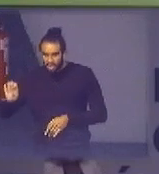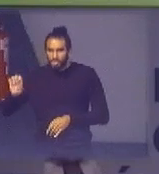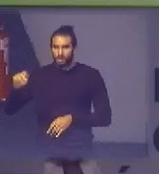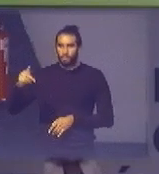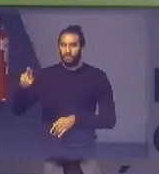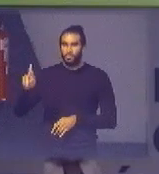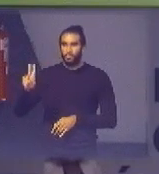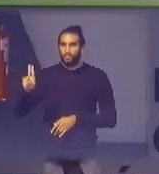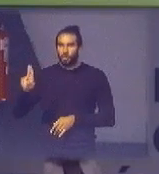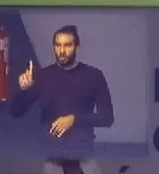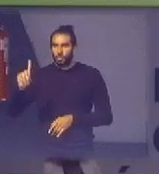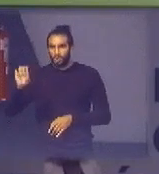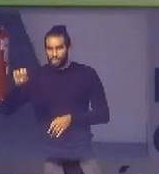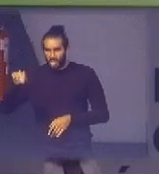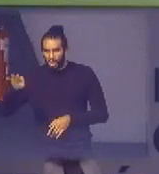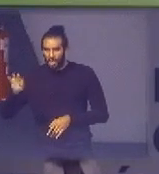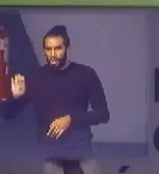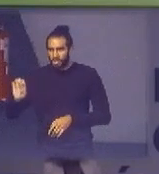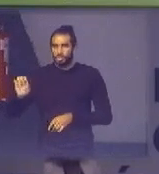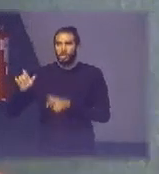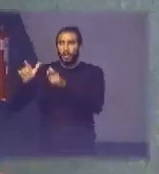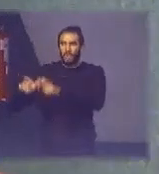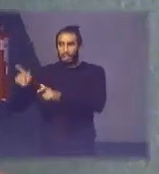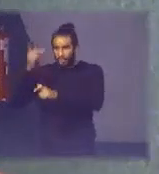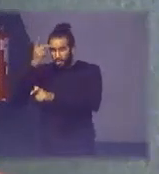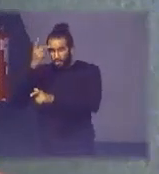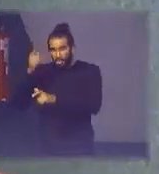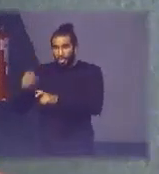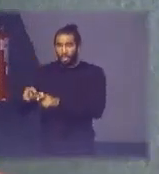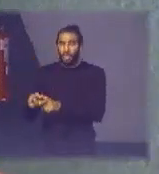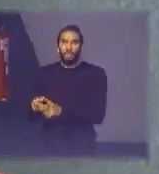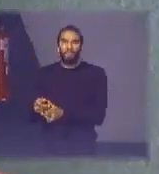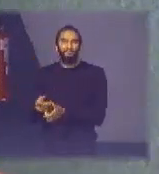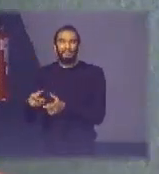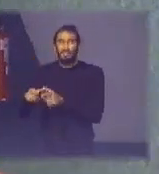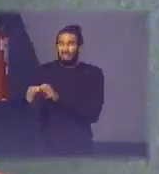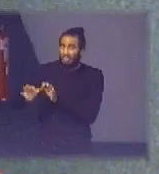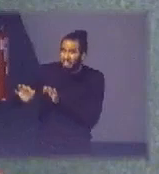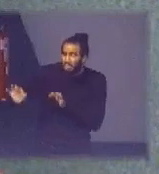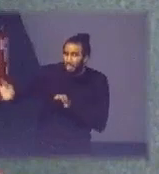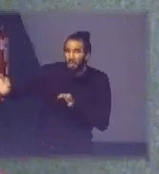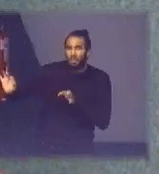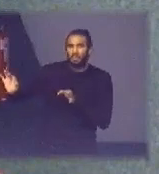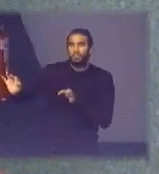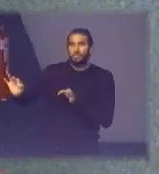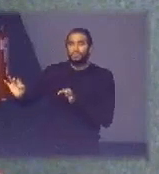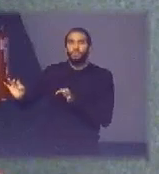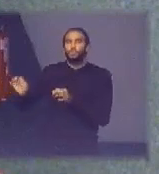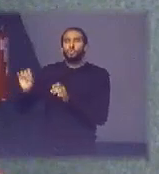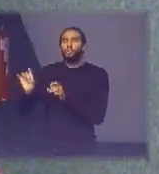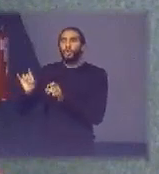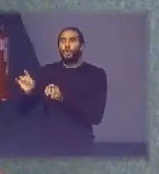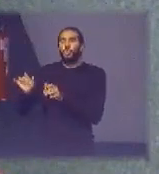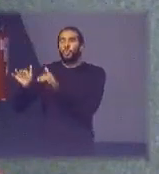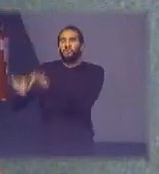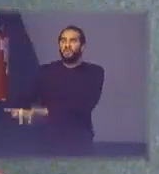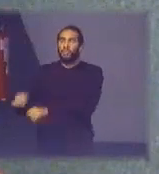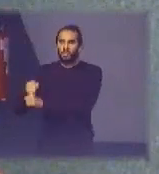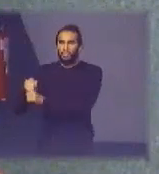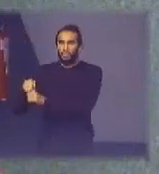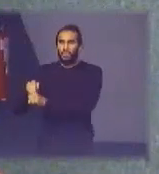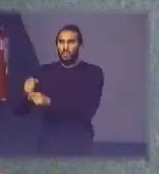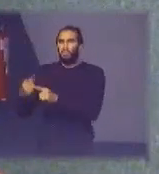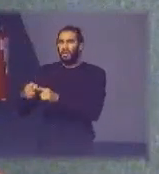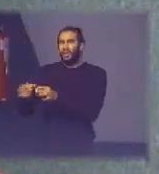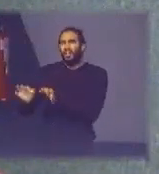Paulo lá no lado oeste que ela seria contemplada com coletores da grinha eletro no último ano por estar muito longe